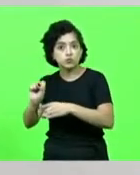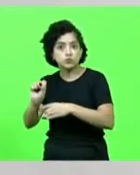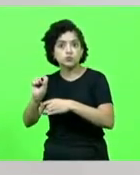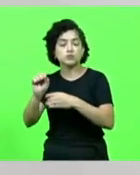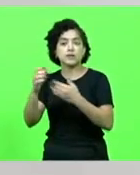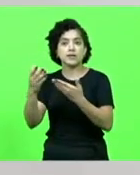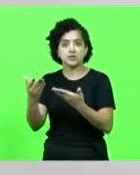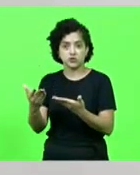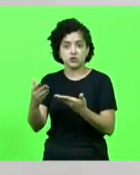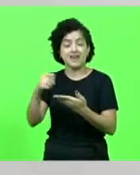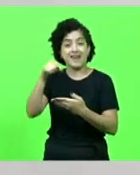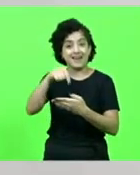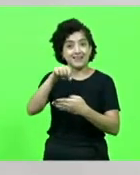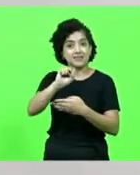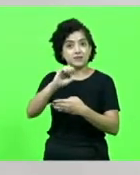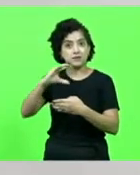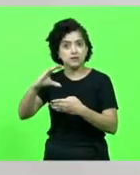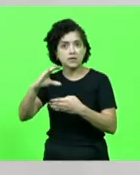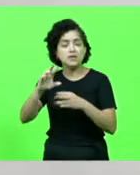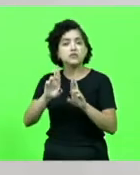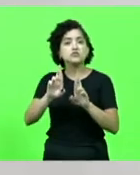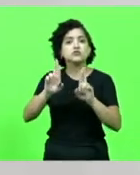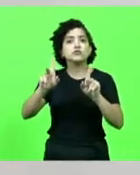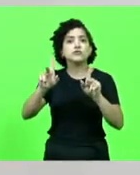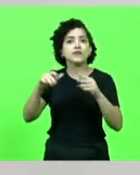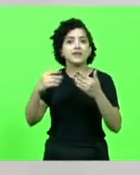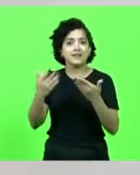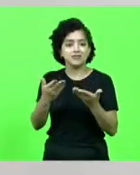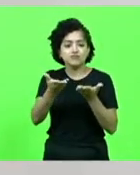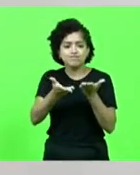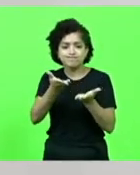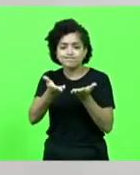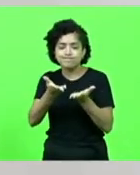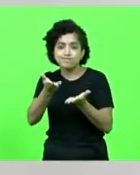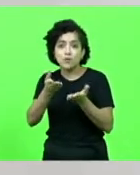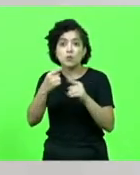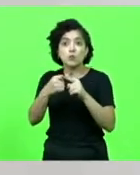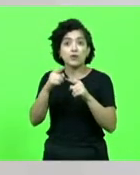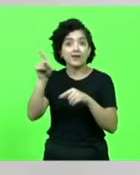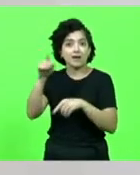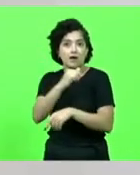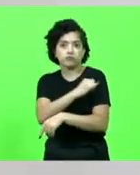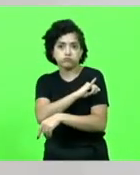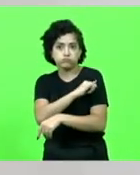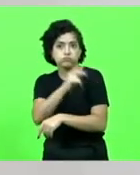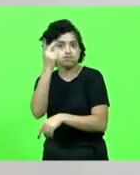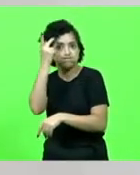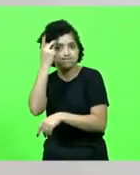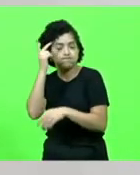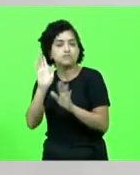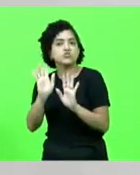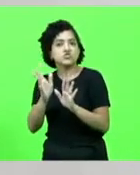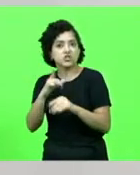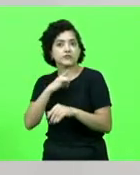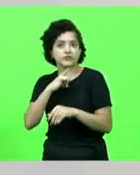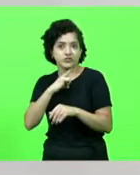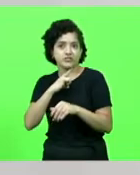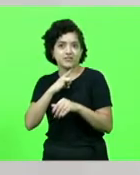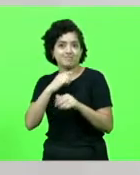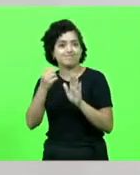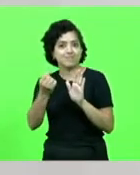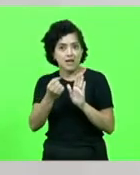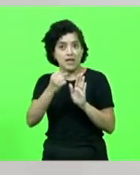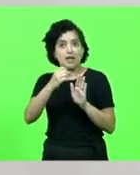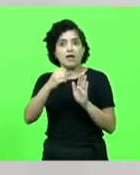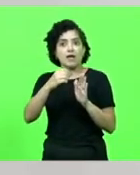tinha um tratamento diferenciado, pois Rio de Janeiro e São Paulo já possuíam essa autorização para a